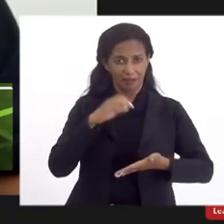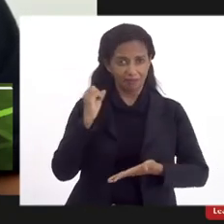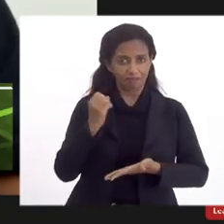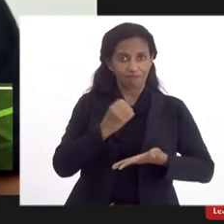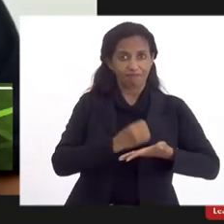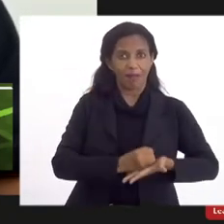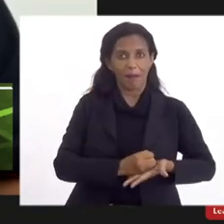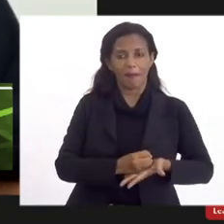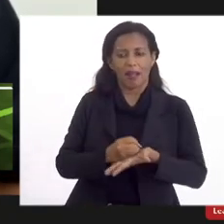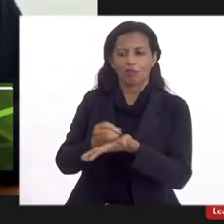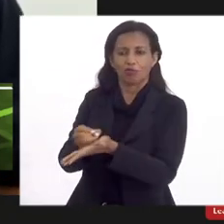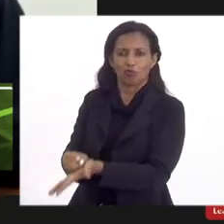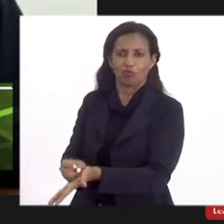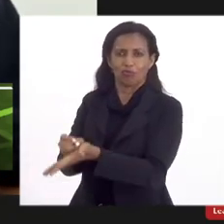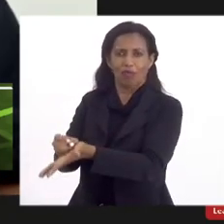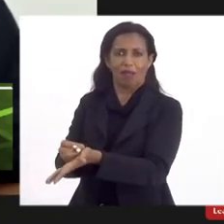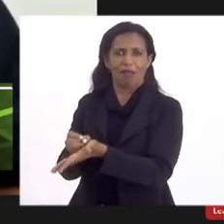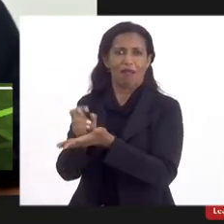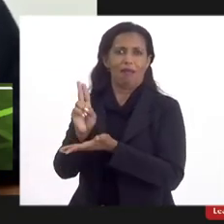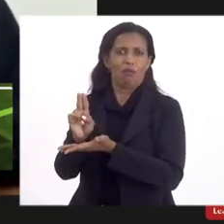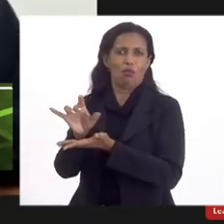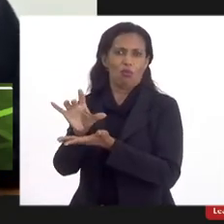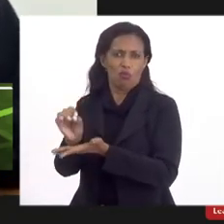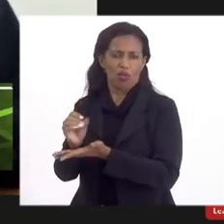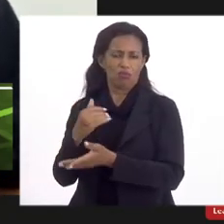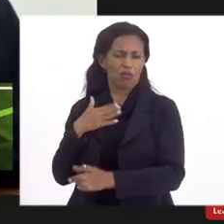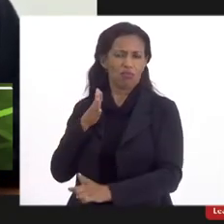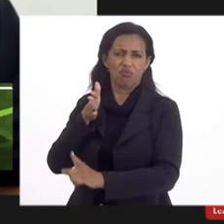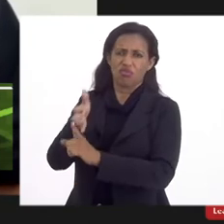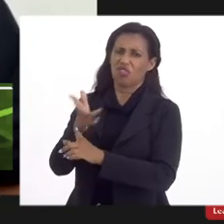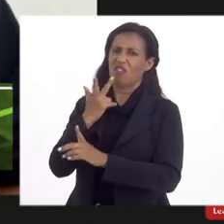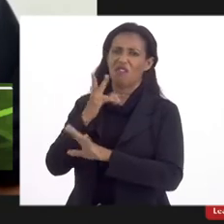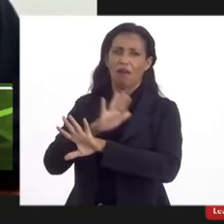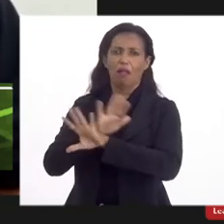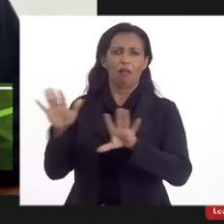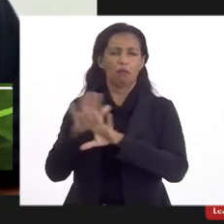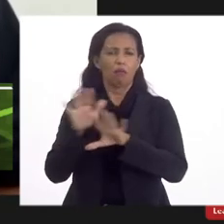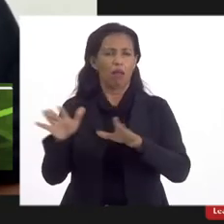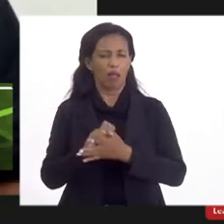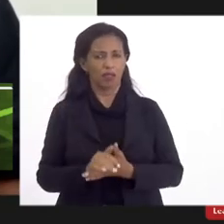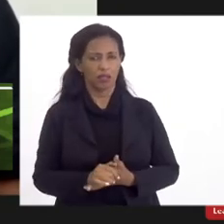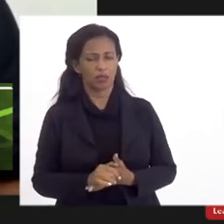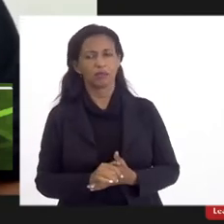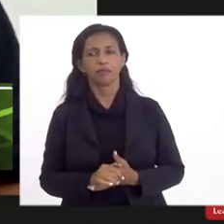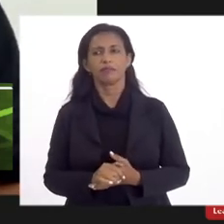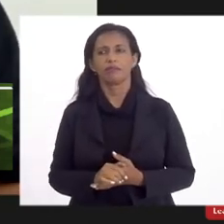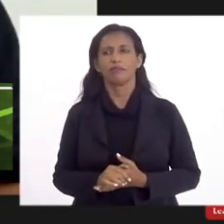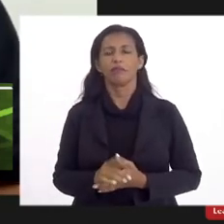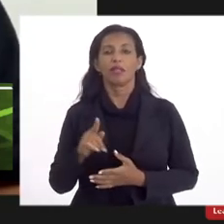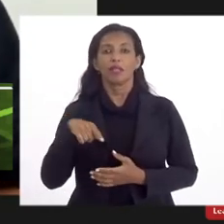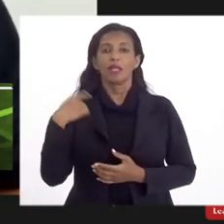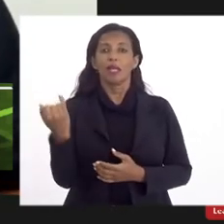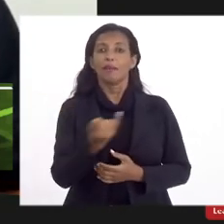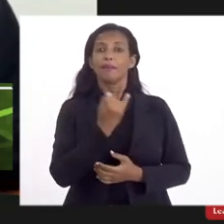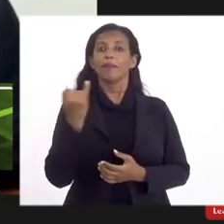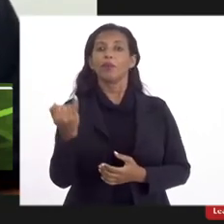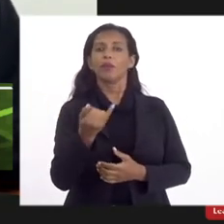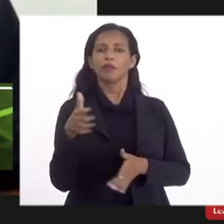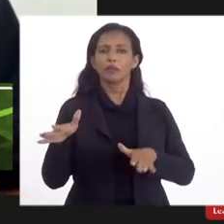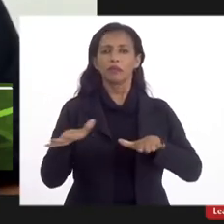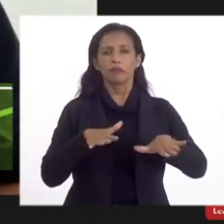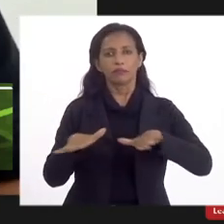eu vou direto não vou não vou falar mais ter seus comentários da importância desse